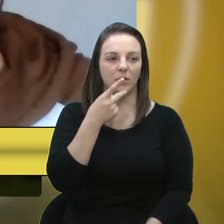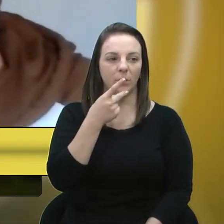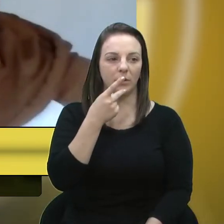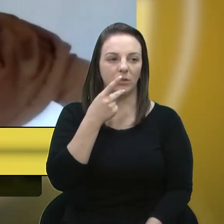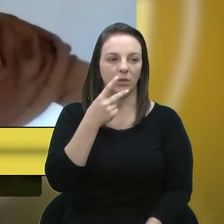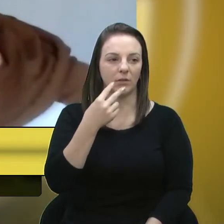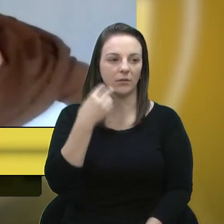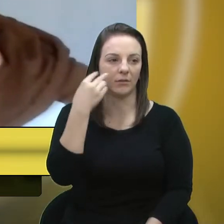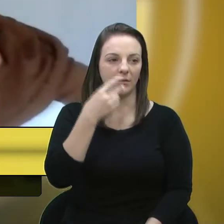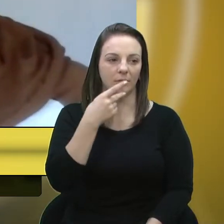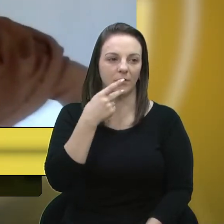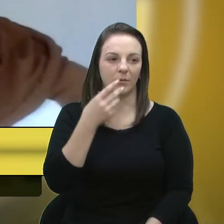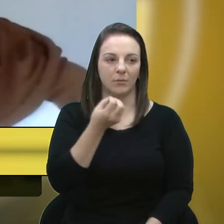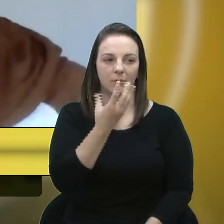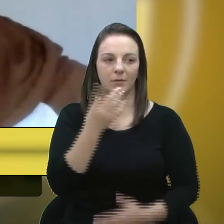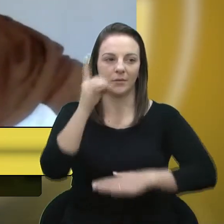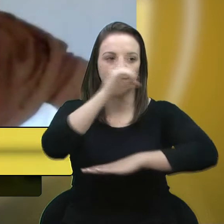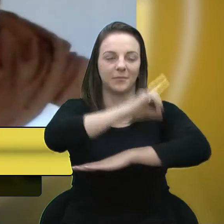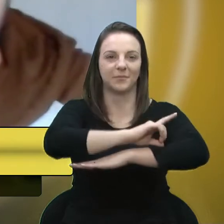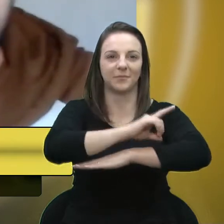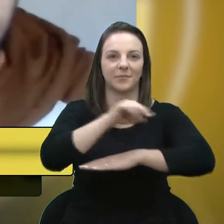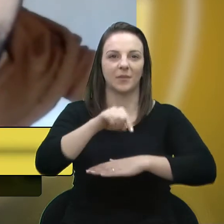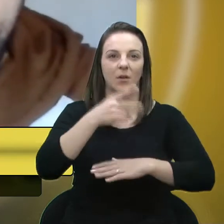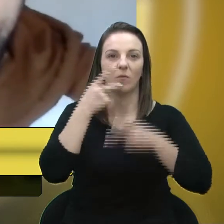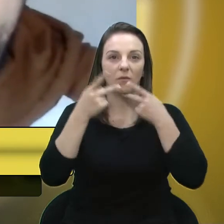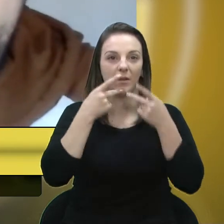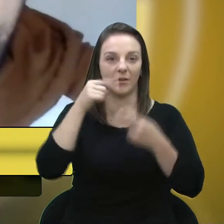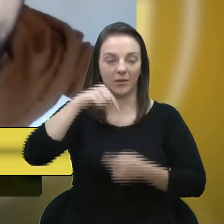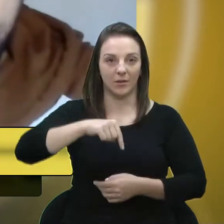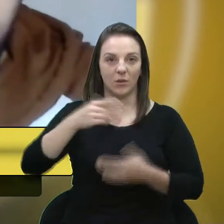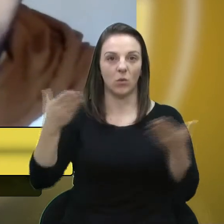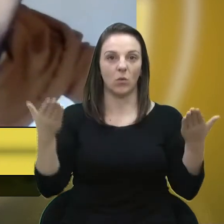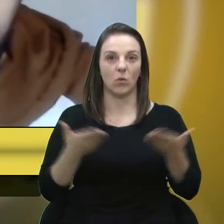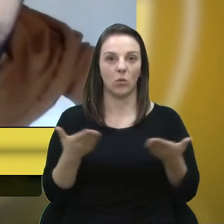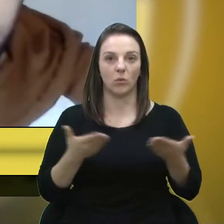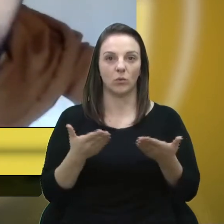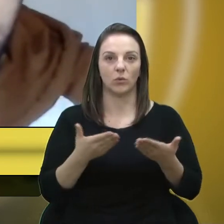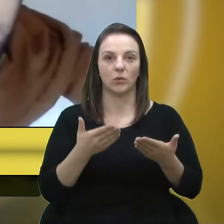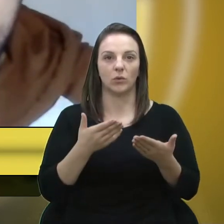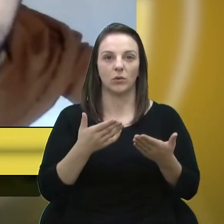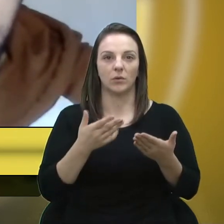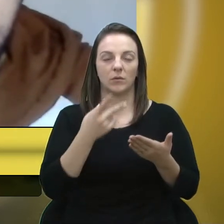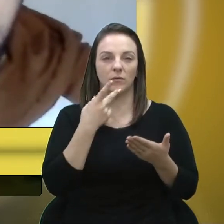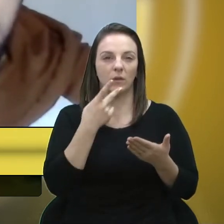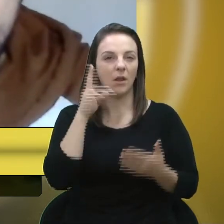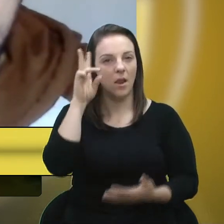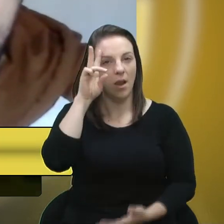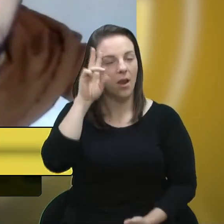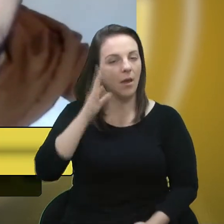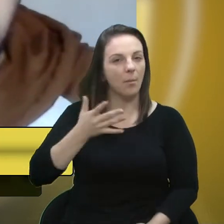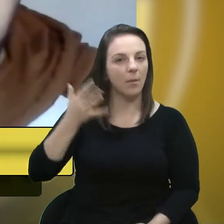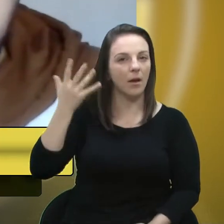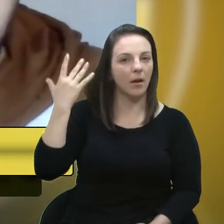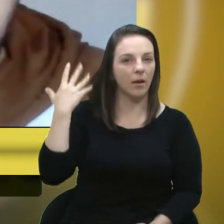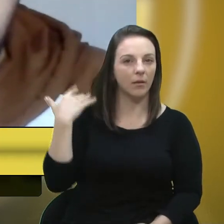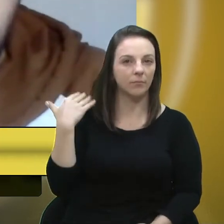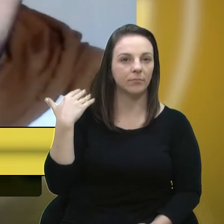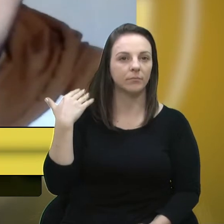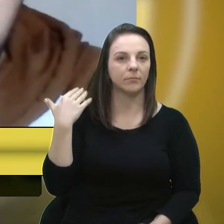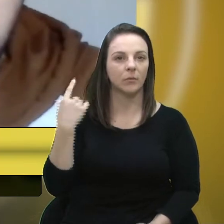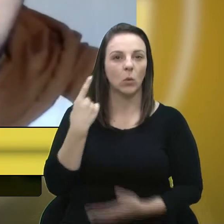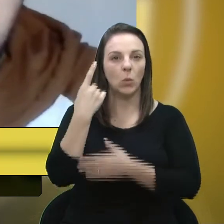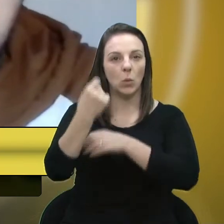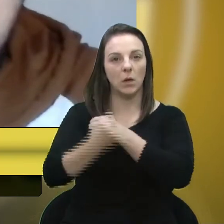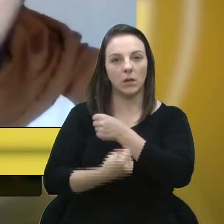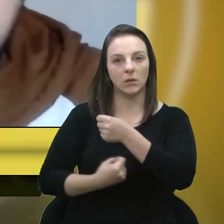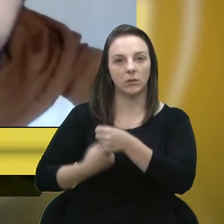demais colegas vereadores. me manifesto aqui hoje para fazer uma lembrança aqui da passagem de um ano